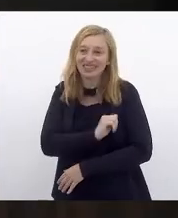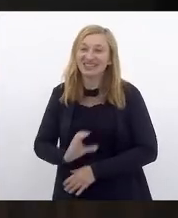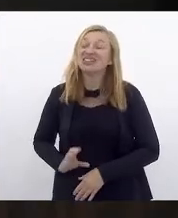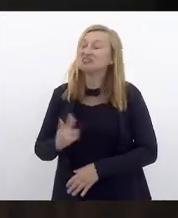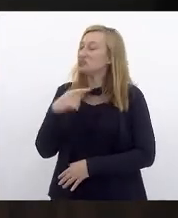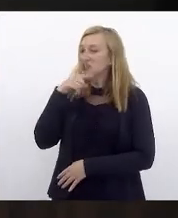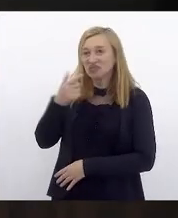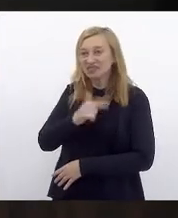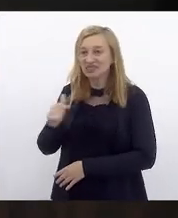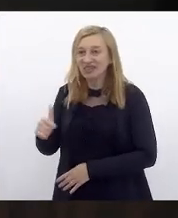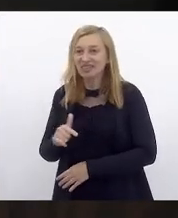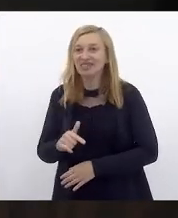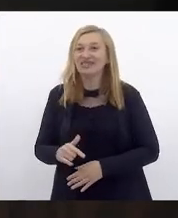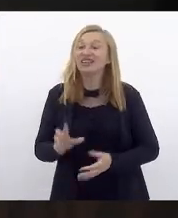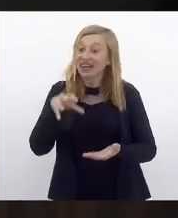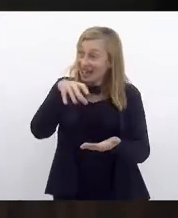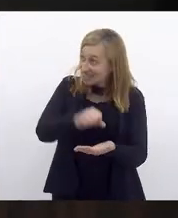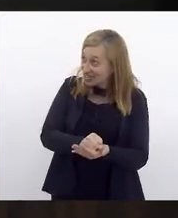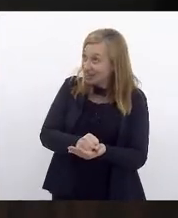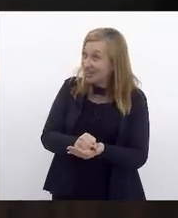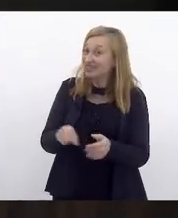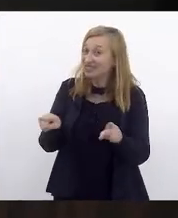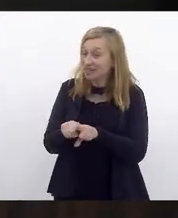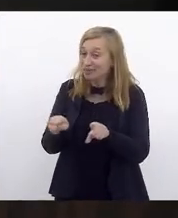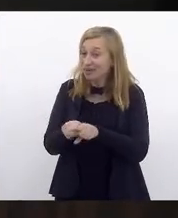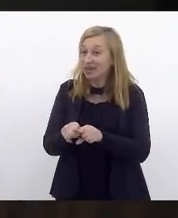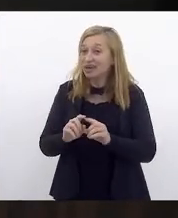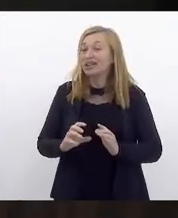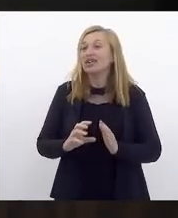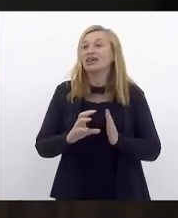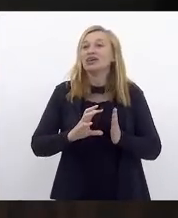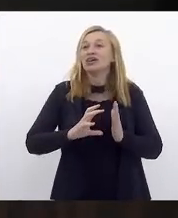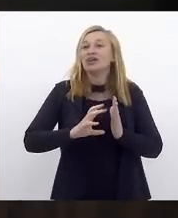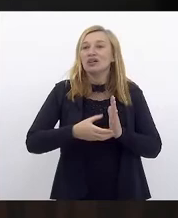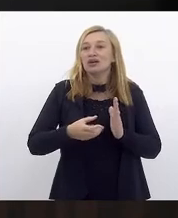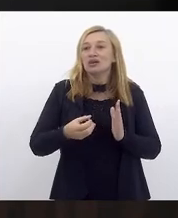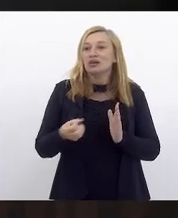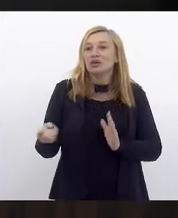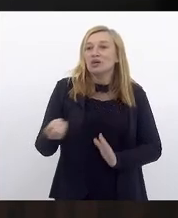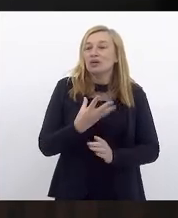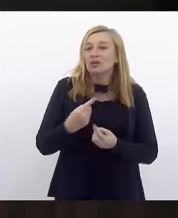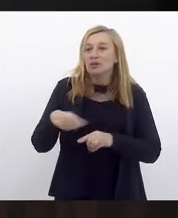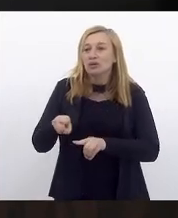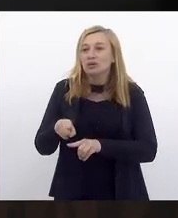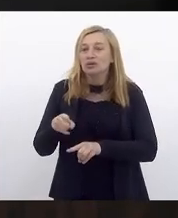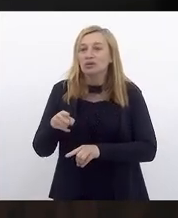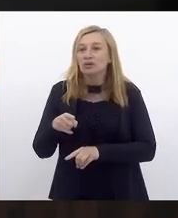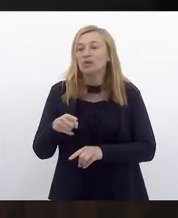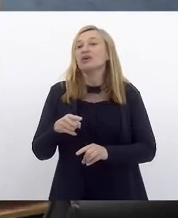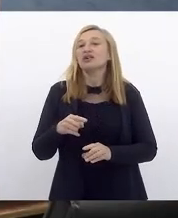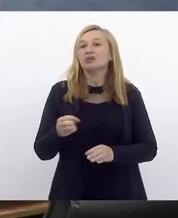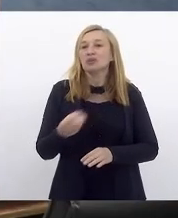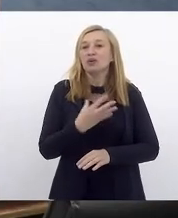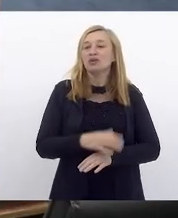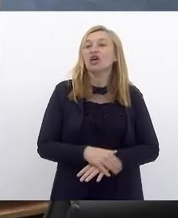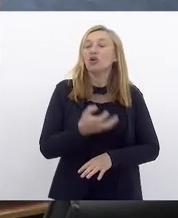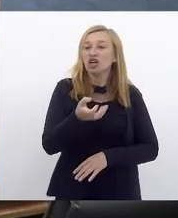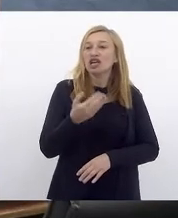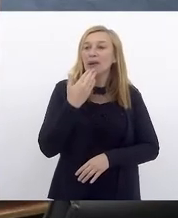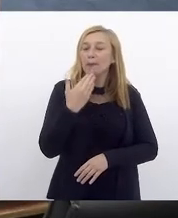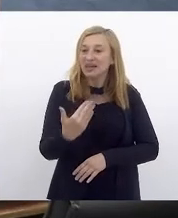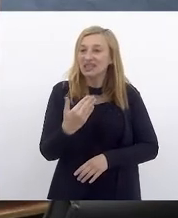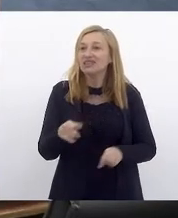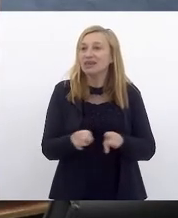dúvida disso. E está registrada também a abstenção do Partido Novo. Presidente, eu queria solicitar a